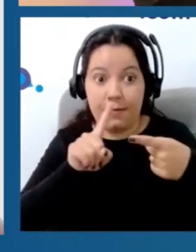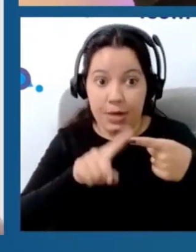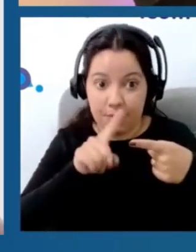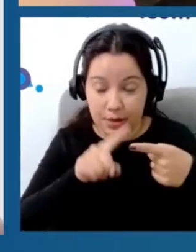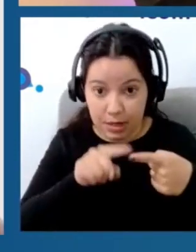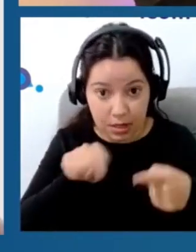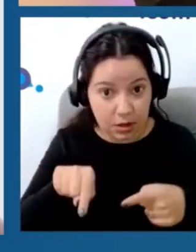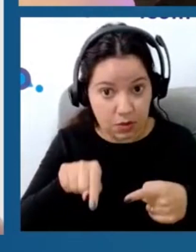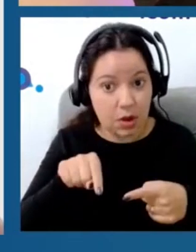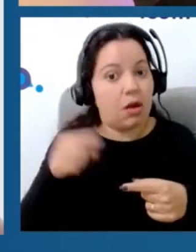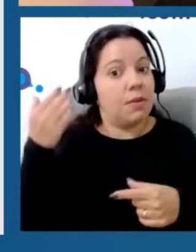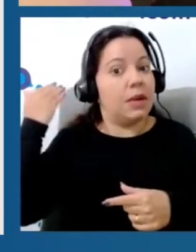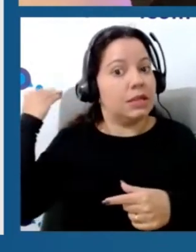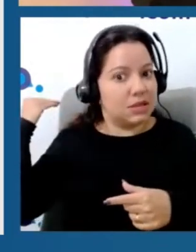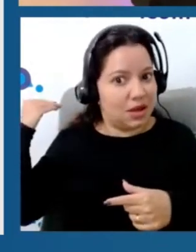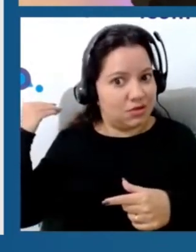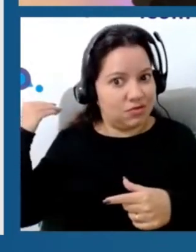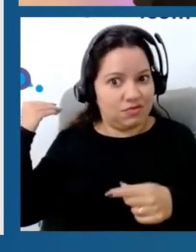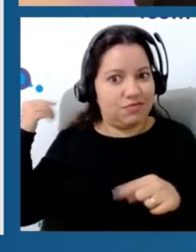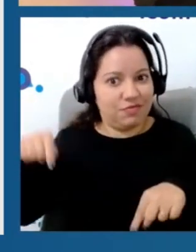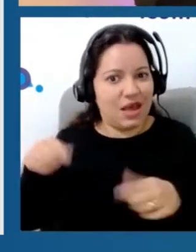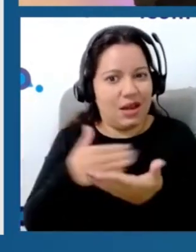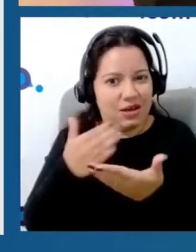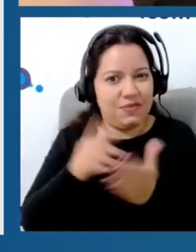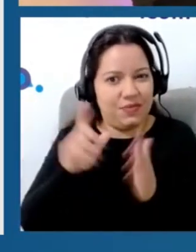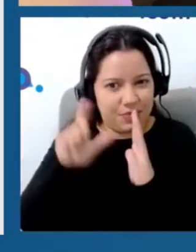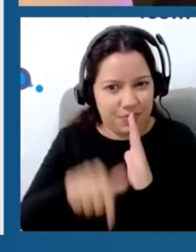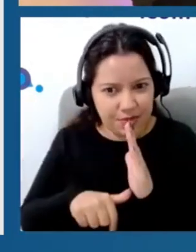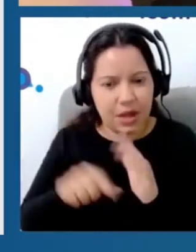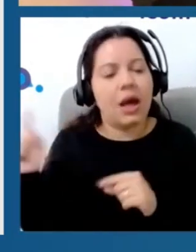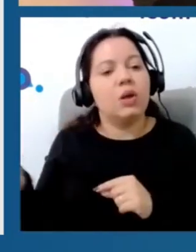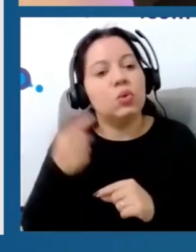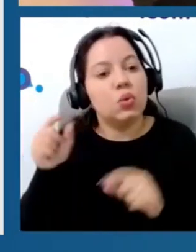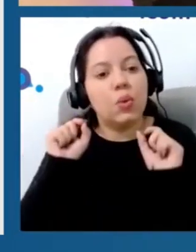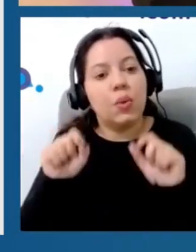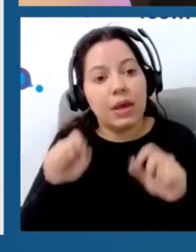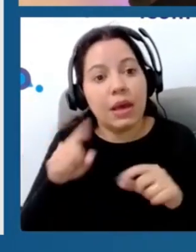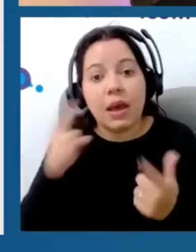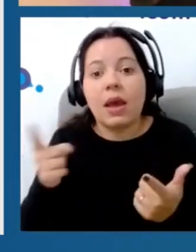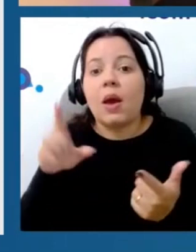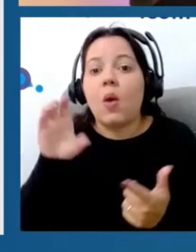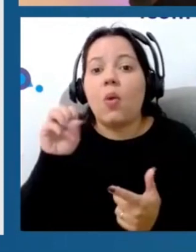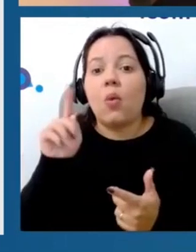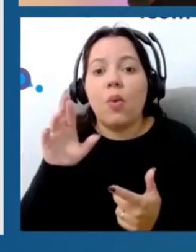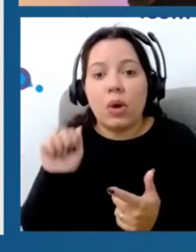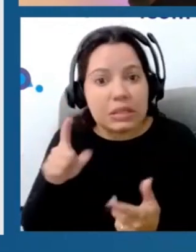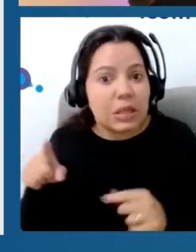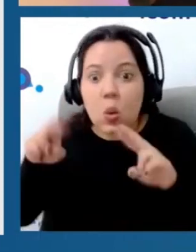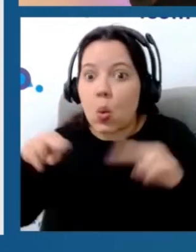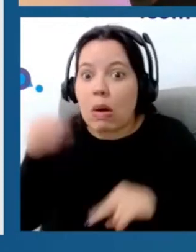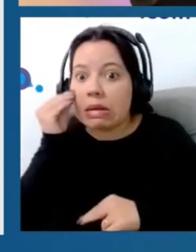existe mais, somente nos livros atrasados, de uma teoria das comportas que nunca justificou, porque nunca nem foi testada, ela foi